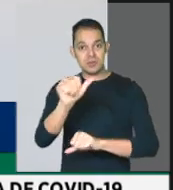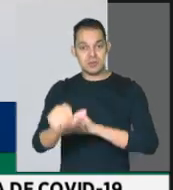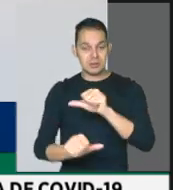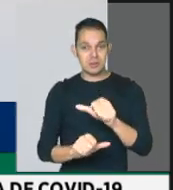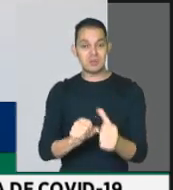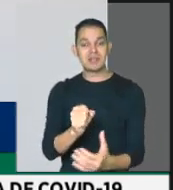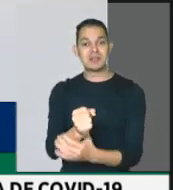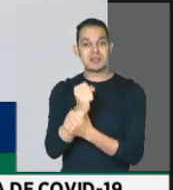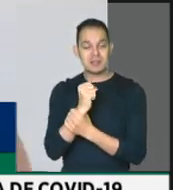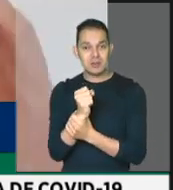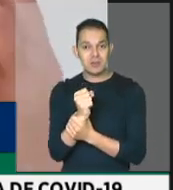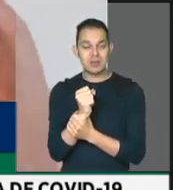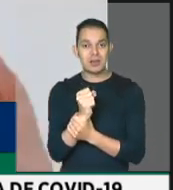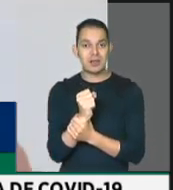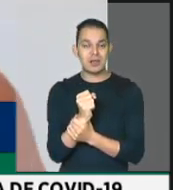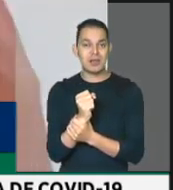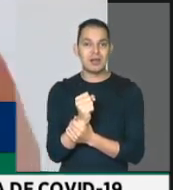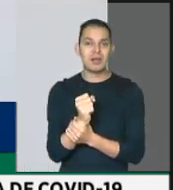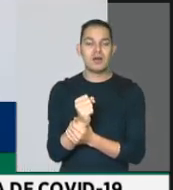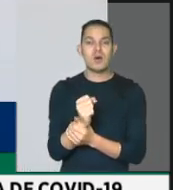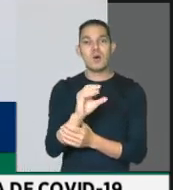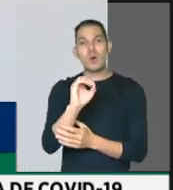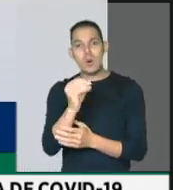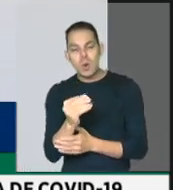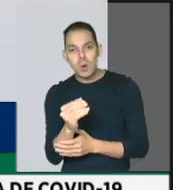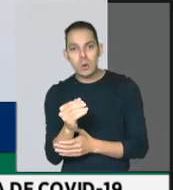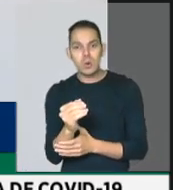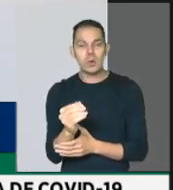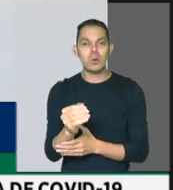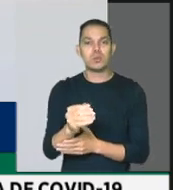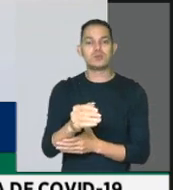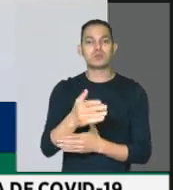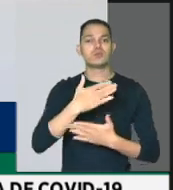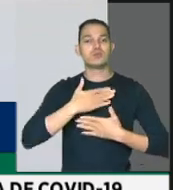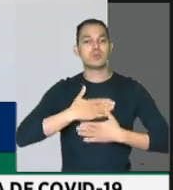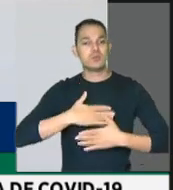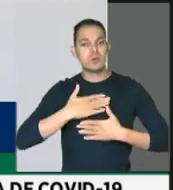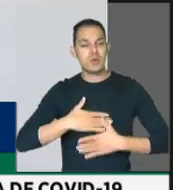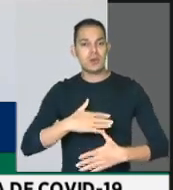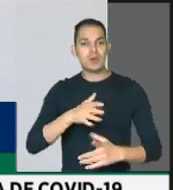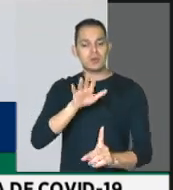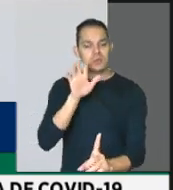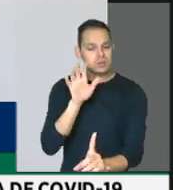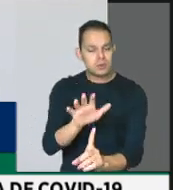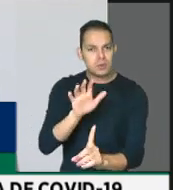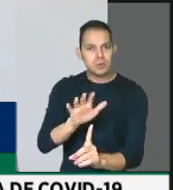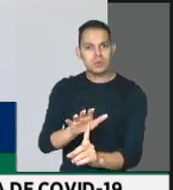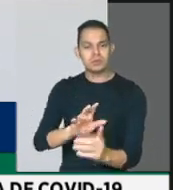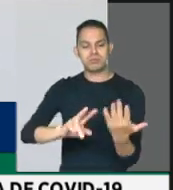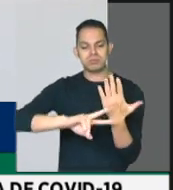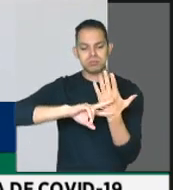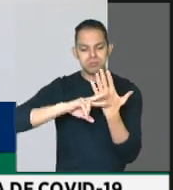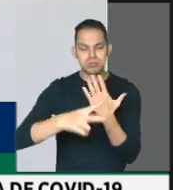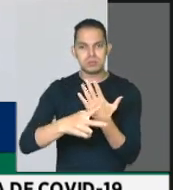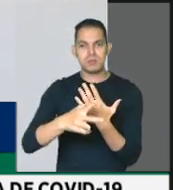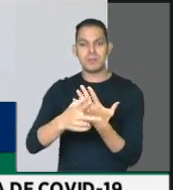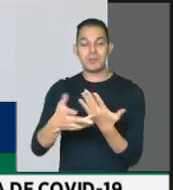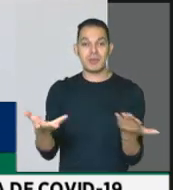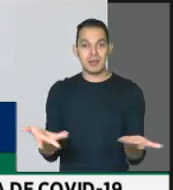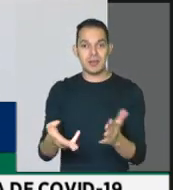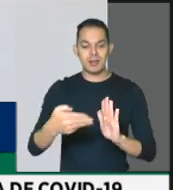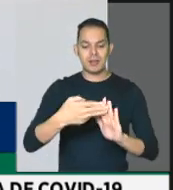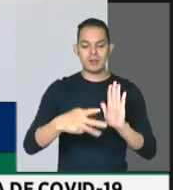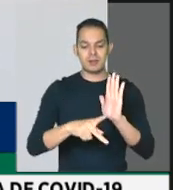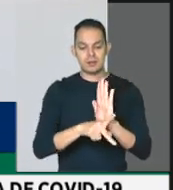assegurar, pelo menos atenuar os danos, os impactos dessa medida provisória que nesse momento